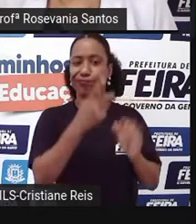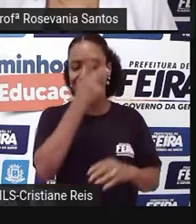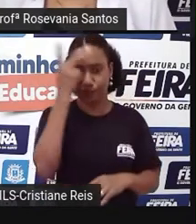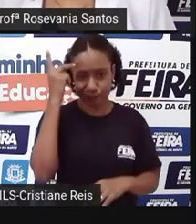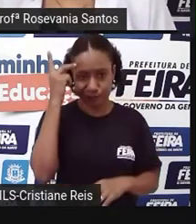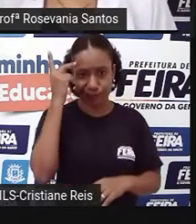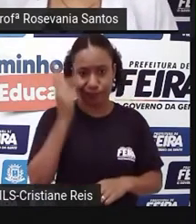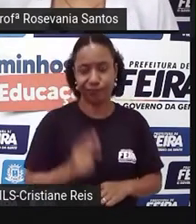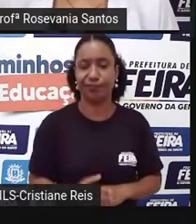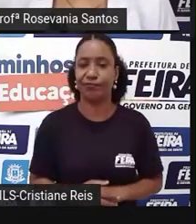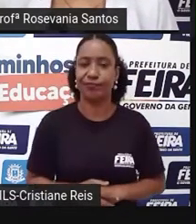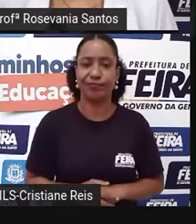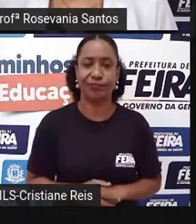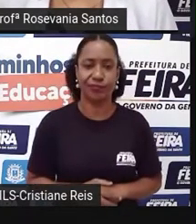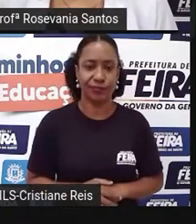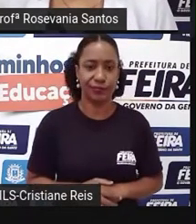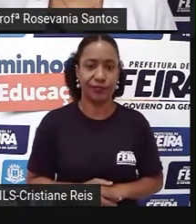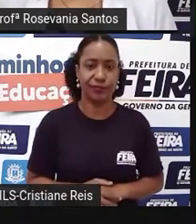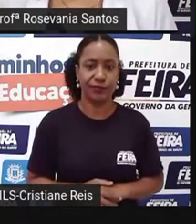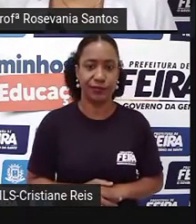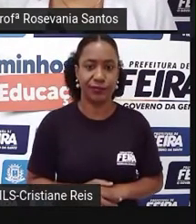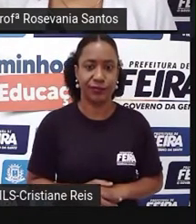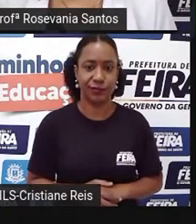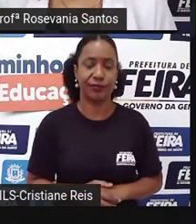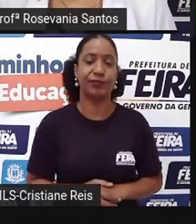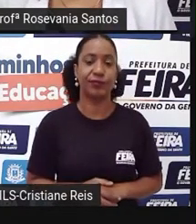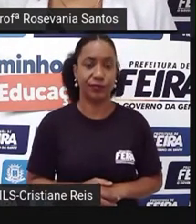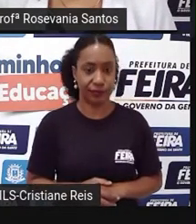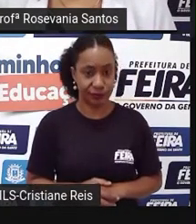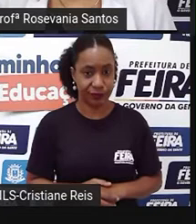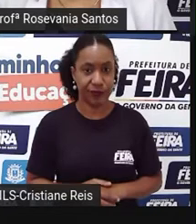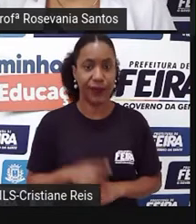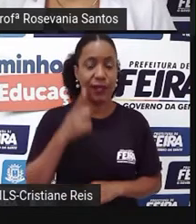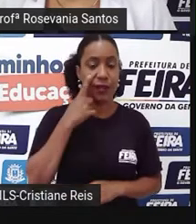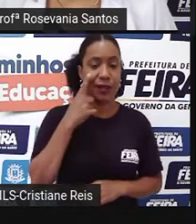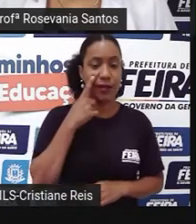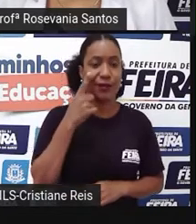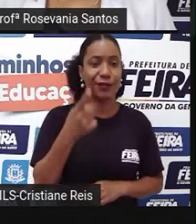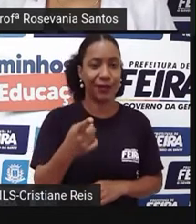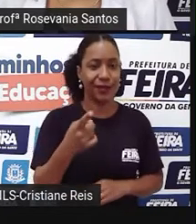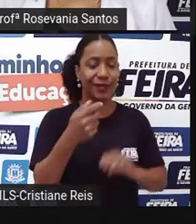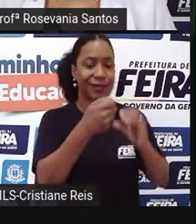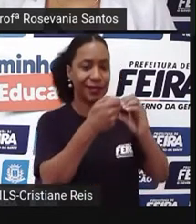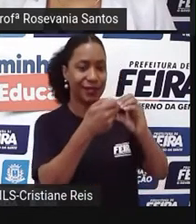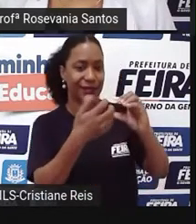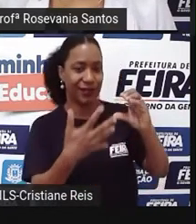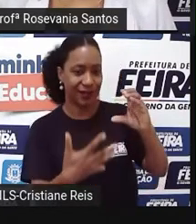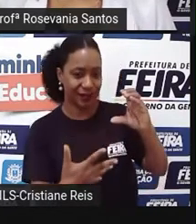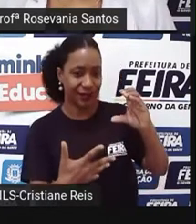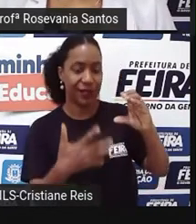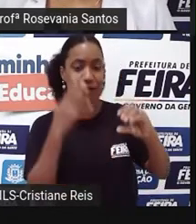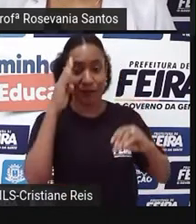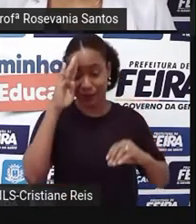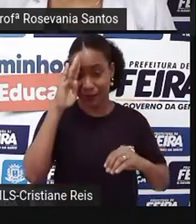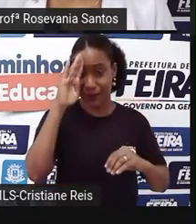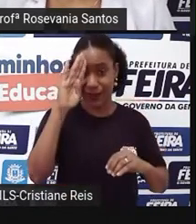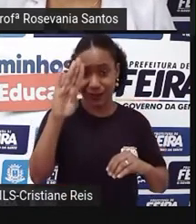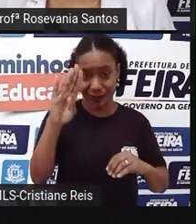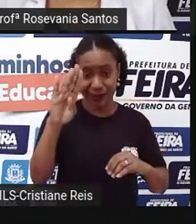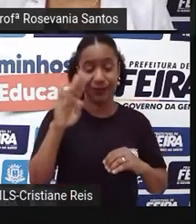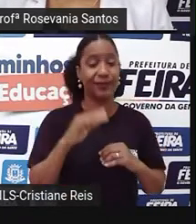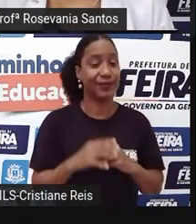Então, como eu falei pra vocês, né, uma das características principais e bastante, vamos dizer assim,